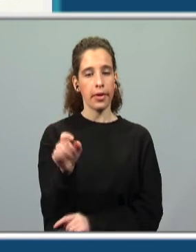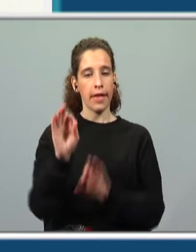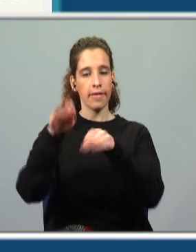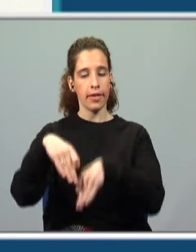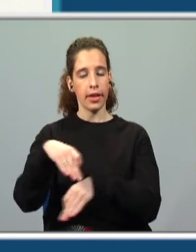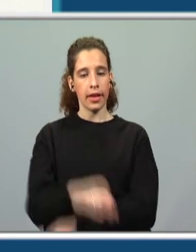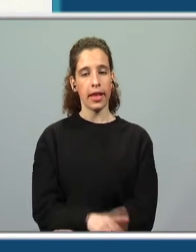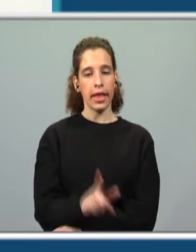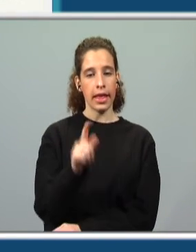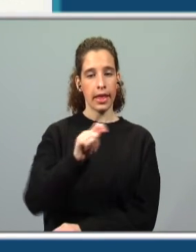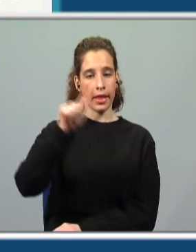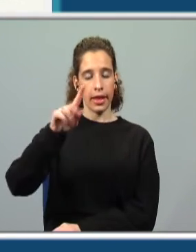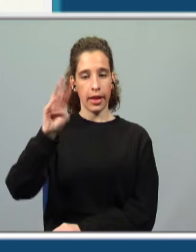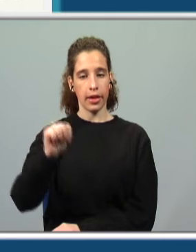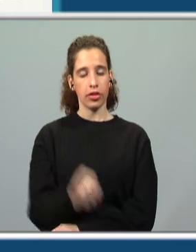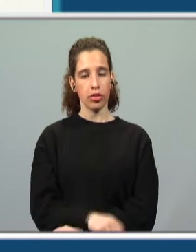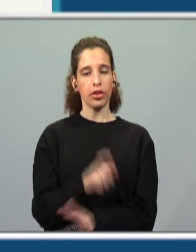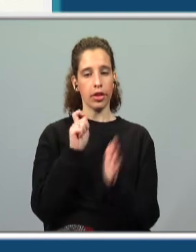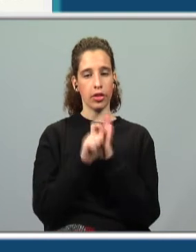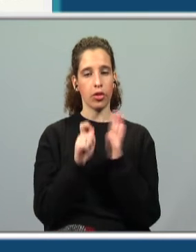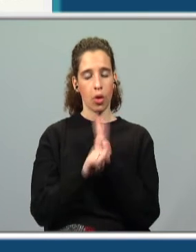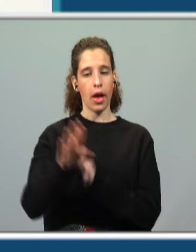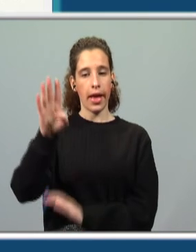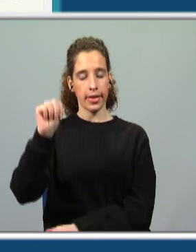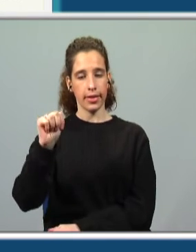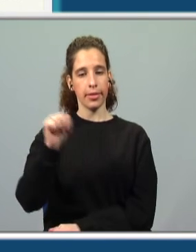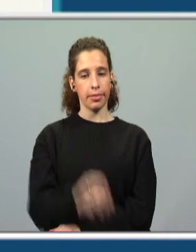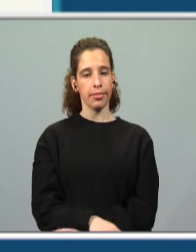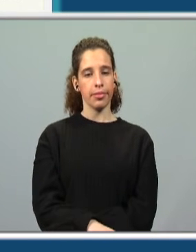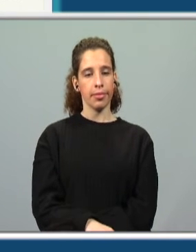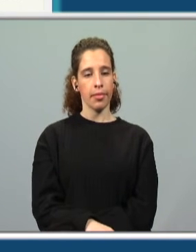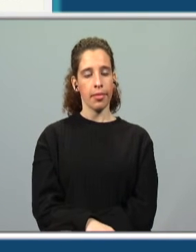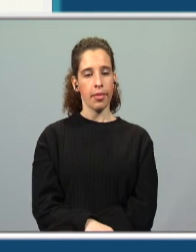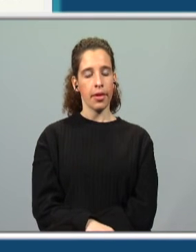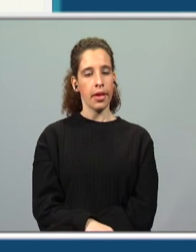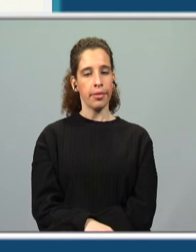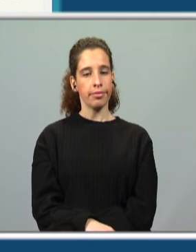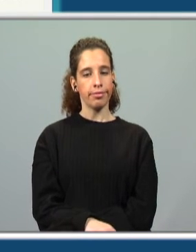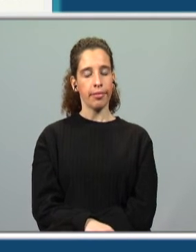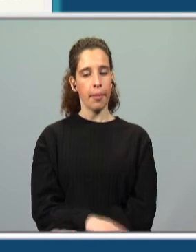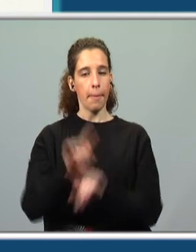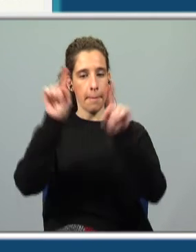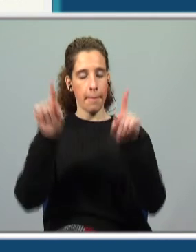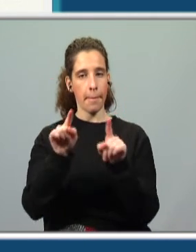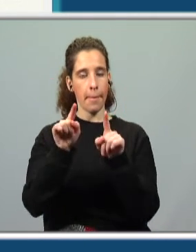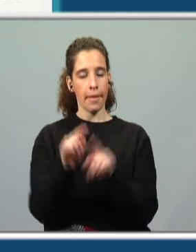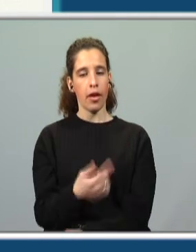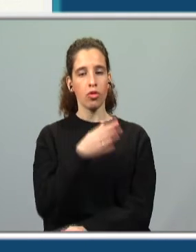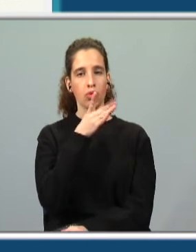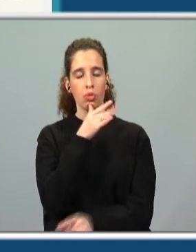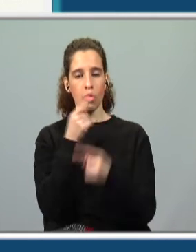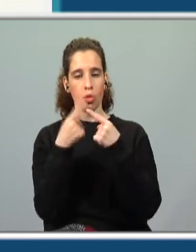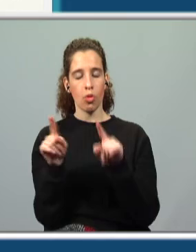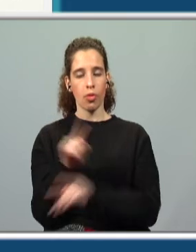terminadas em "-es", escreve-se com "-s". E entre parênteses temos, até numa tonalidade